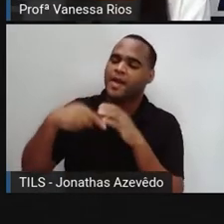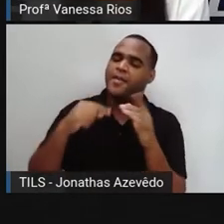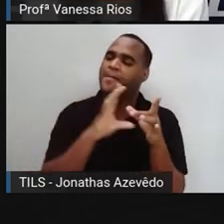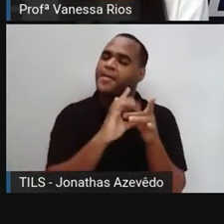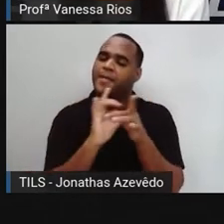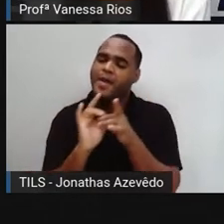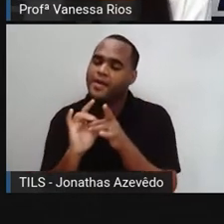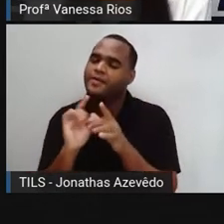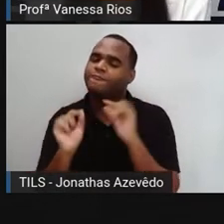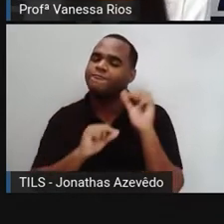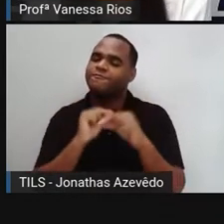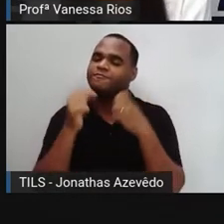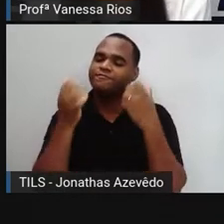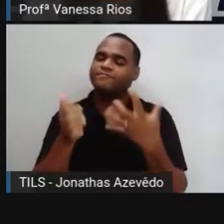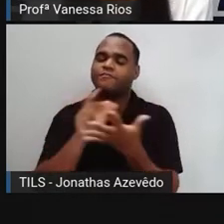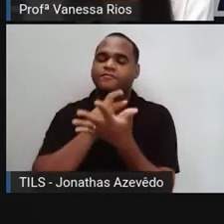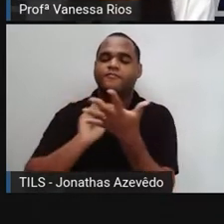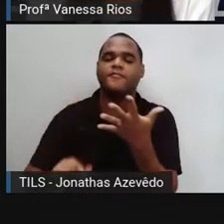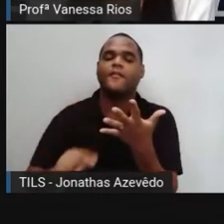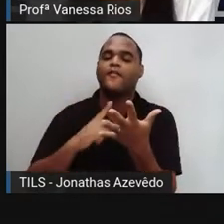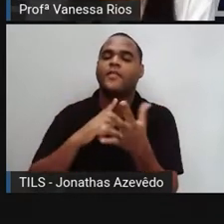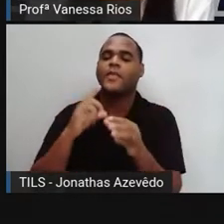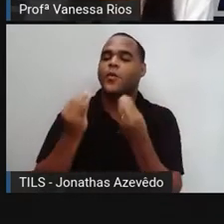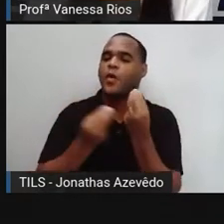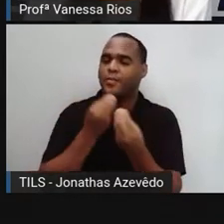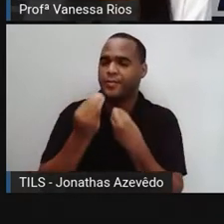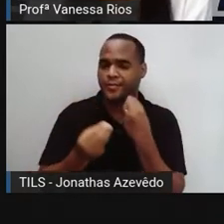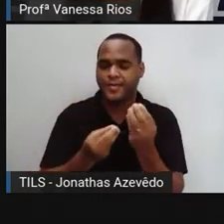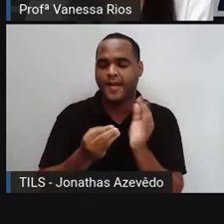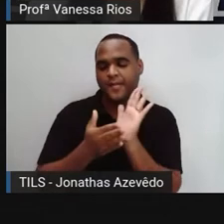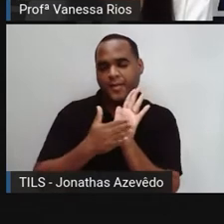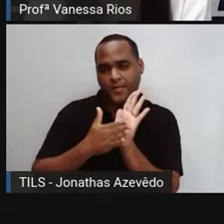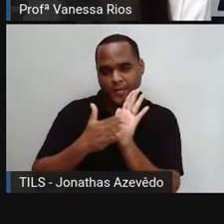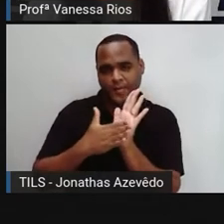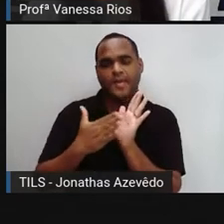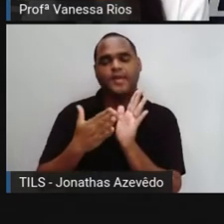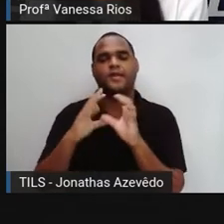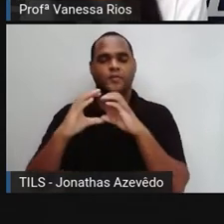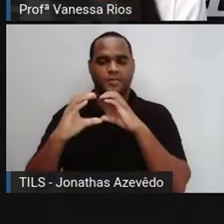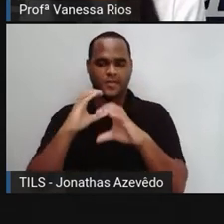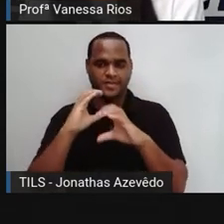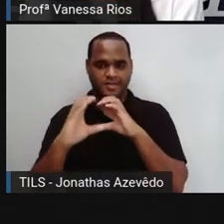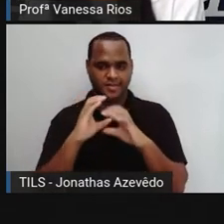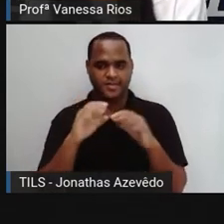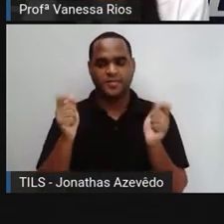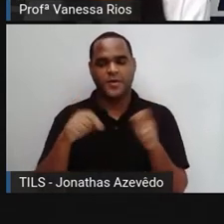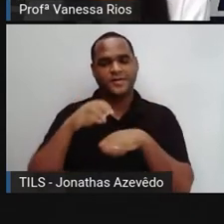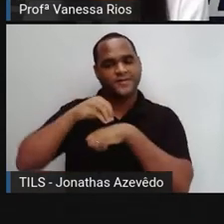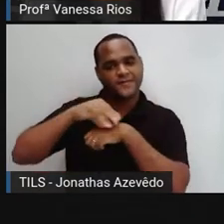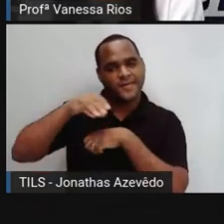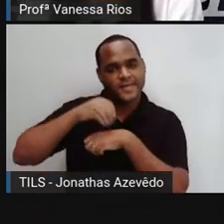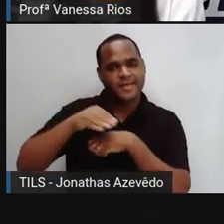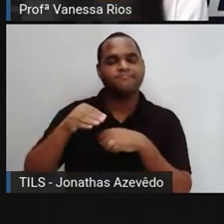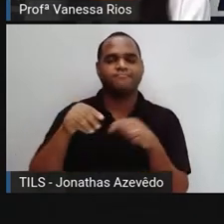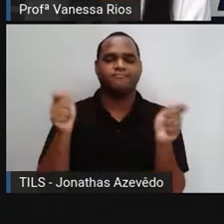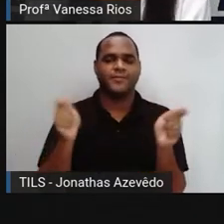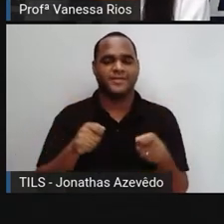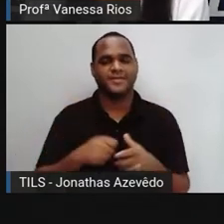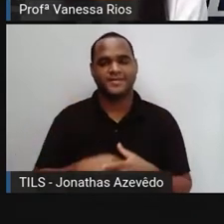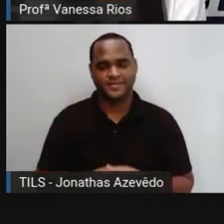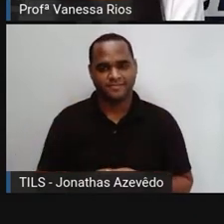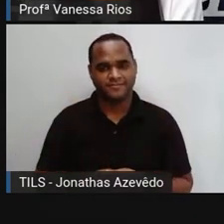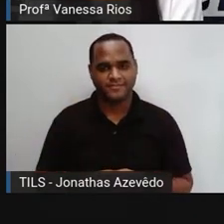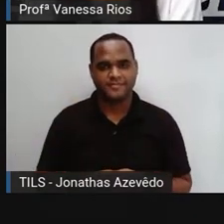relação àquilo que se propõe a comunicar, aquilo que se propõe a informar entre os